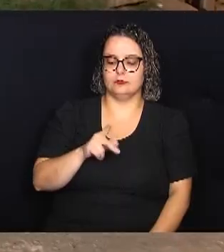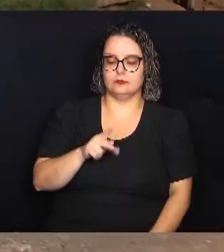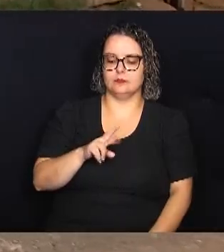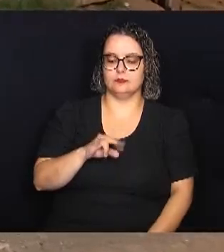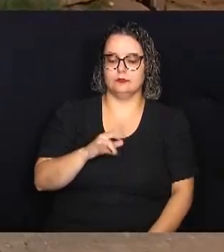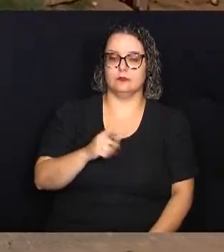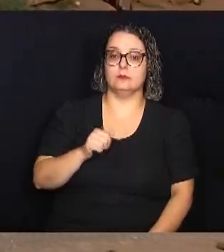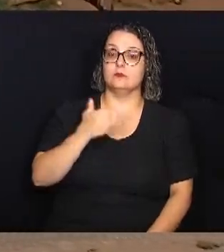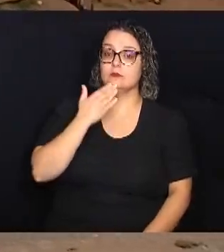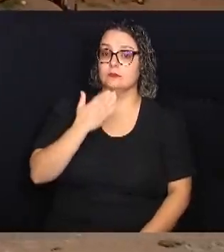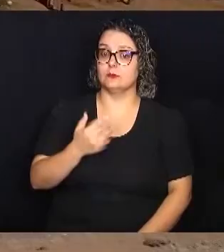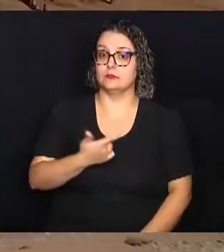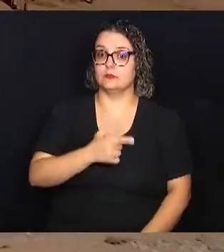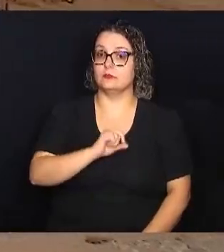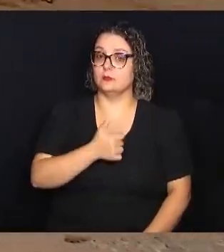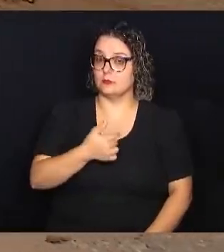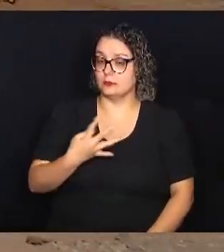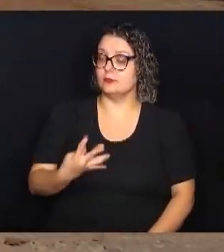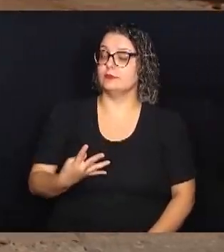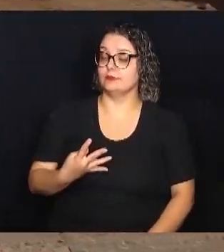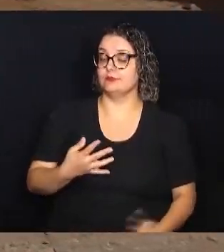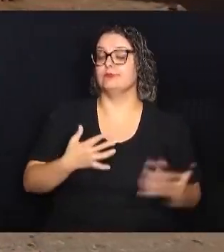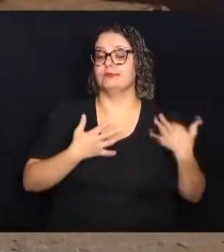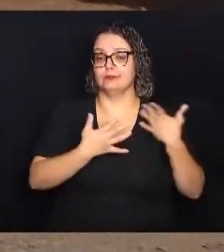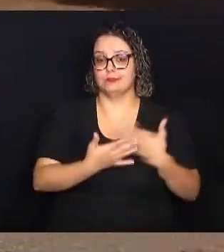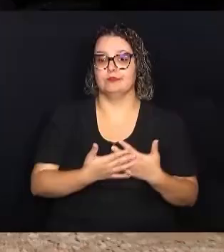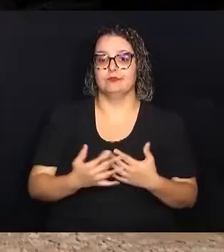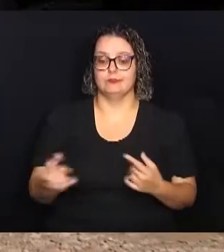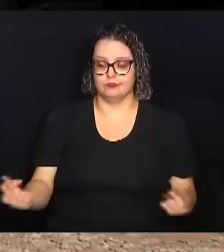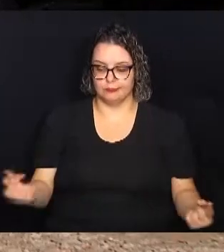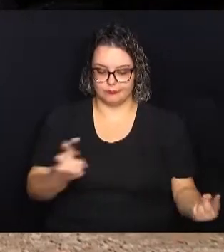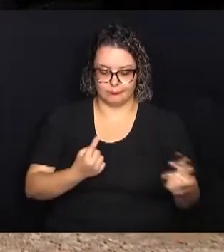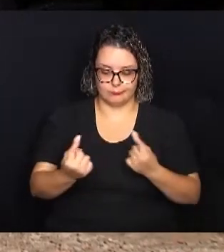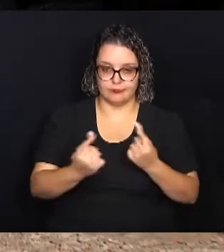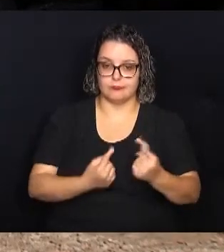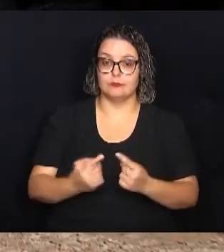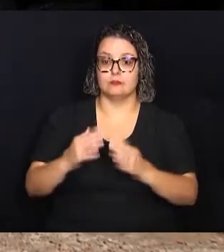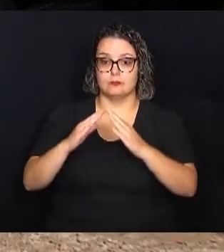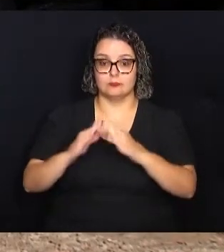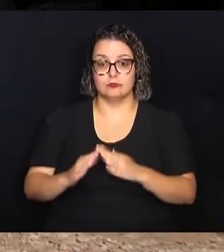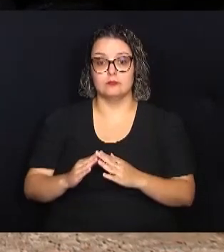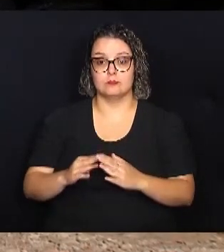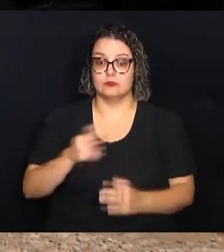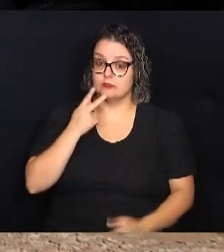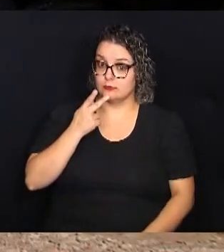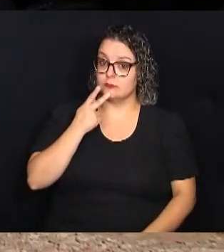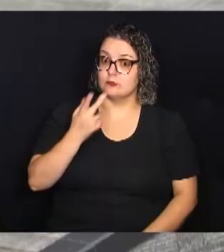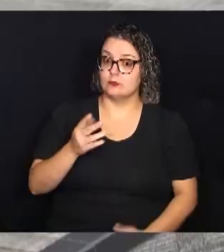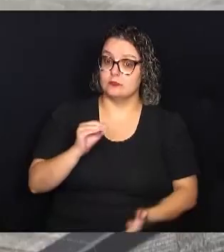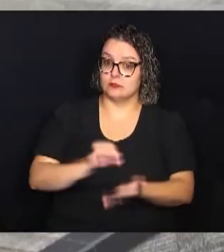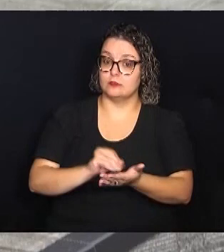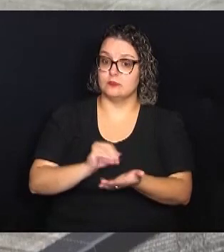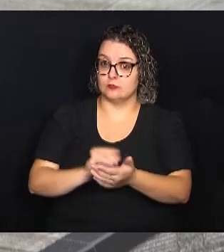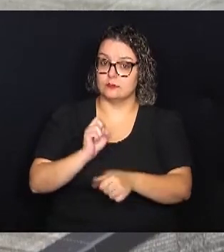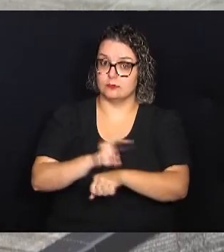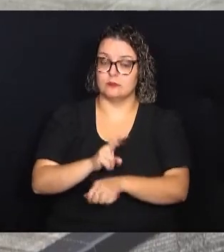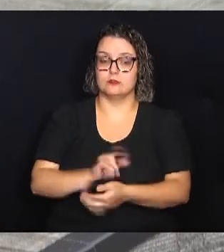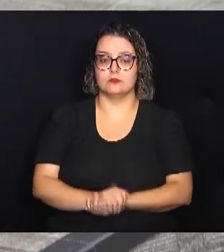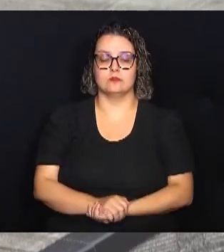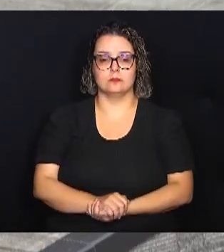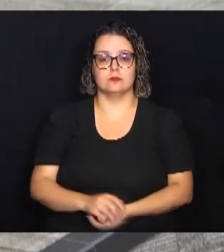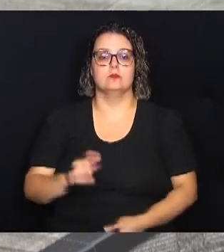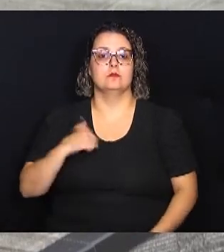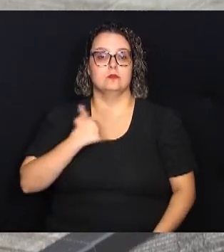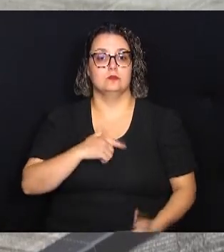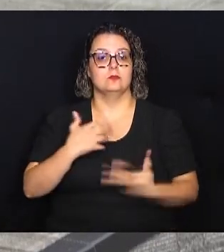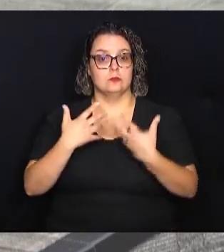Carmo Luiz explica que foi procurado por moradores da região que falaram sobre a falta de vagas. Nós recebemos, temos